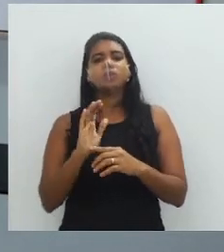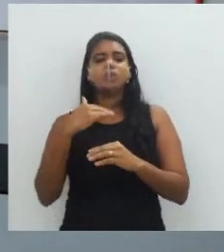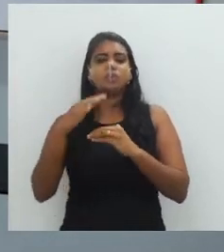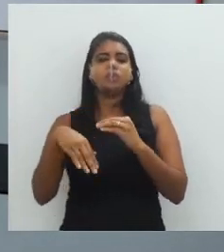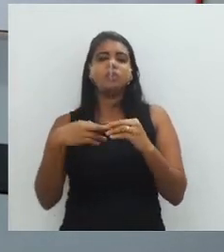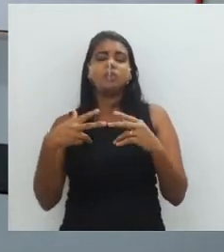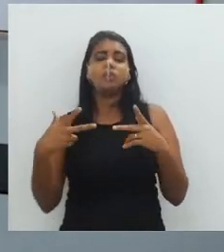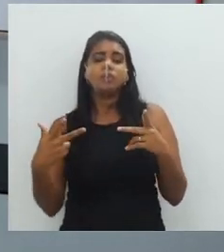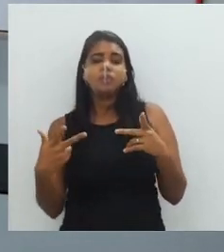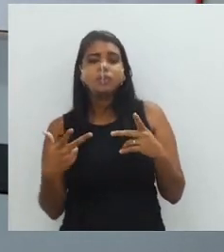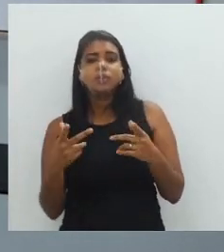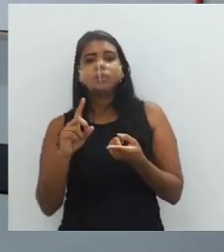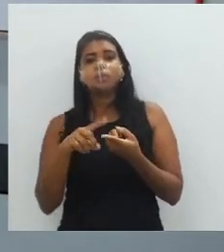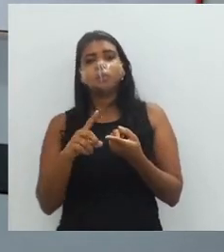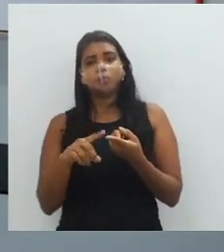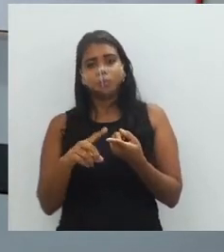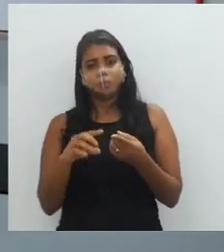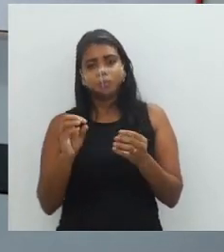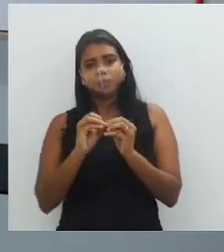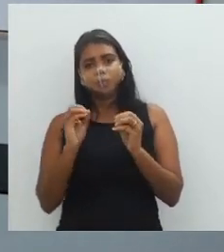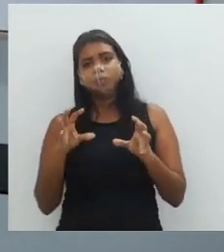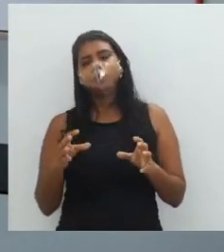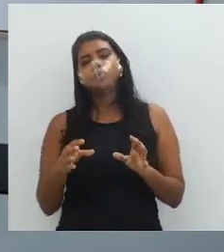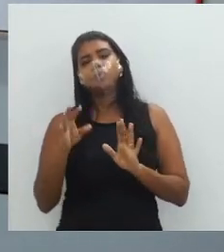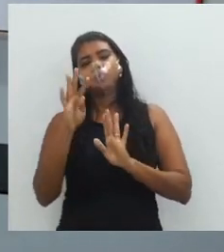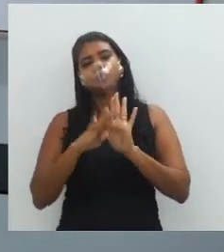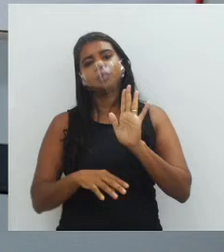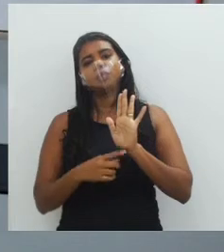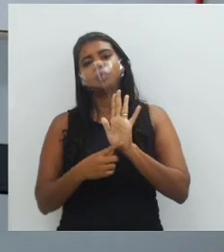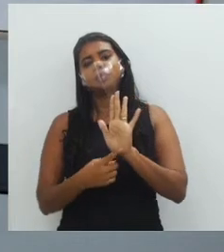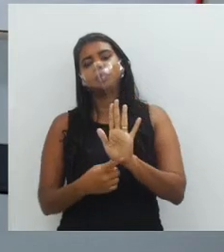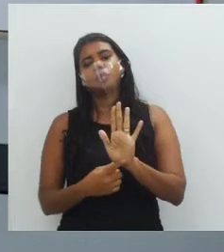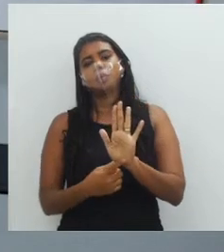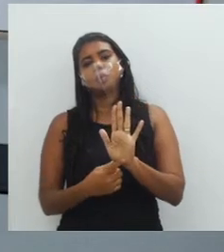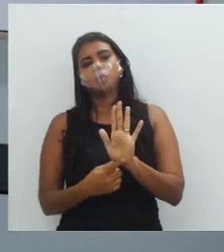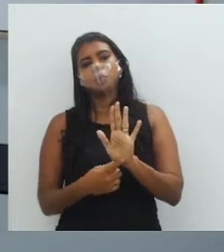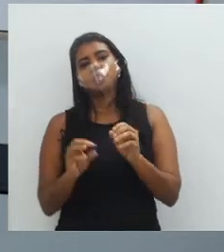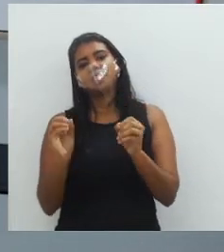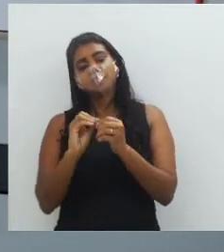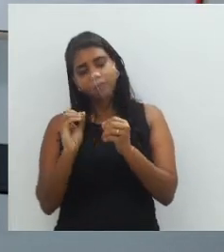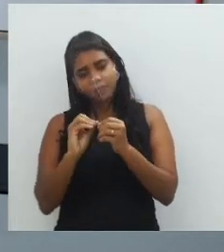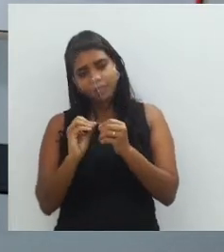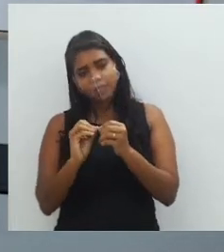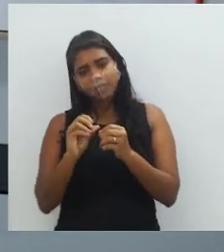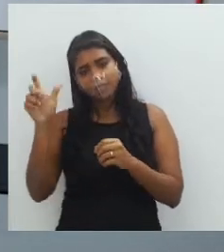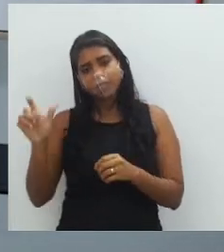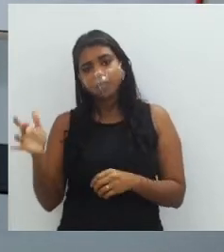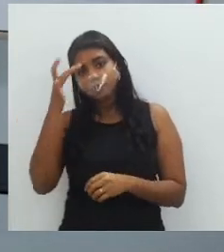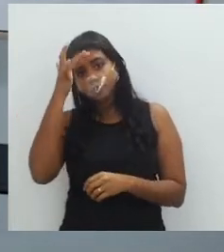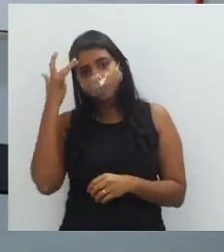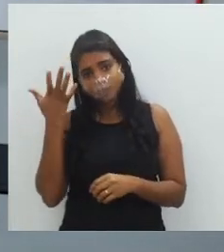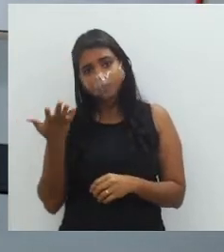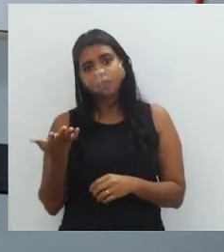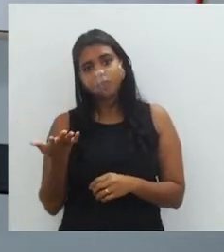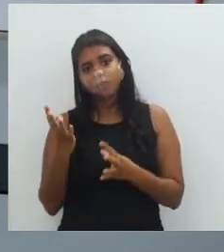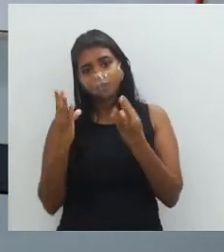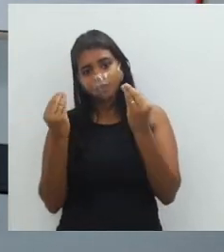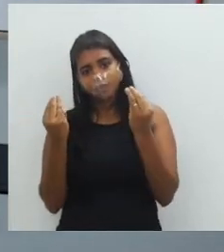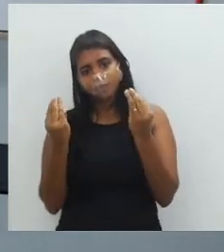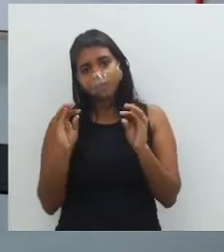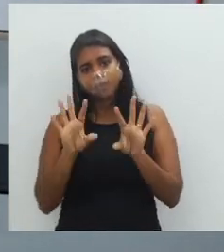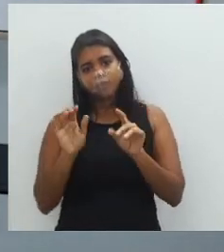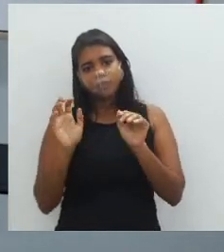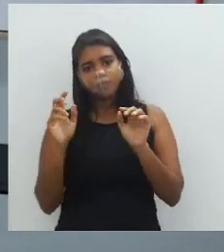superfície, eles também se tratam de texturas e aí são texturas artificiais, porque os nós são produzidos também pelas mãos